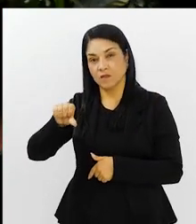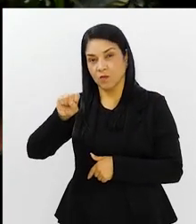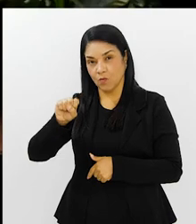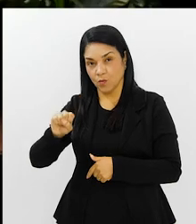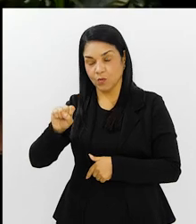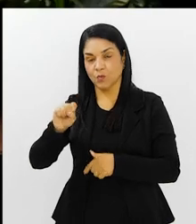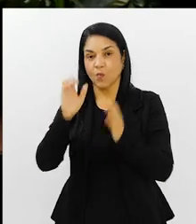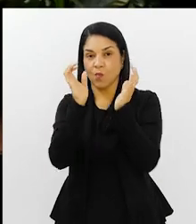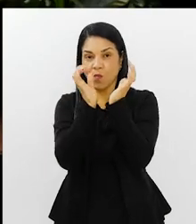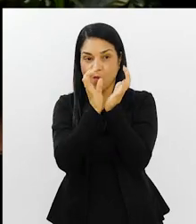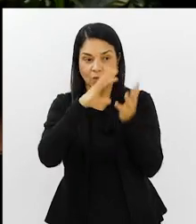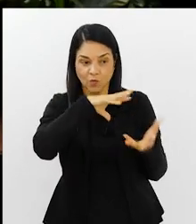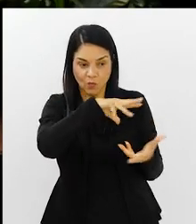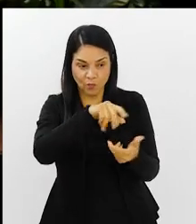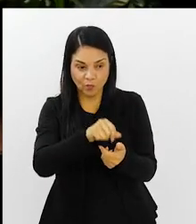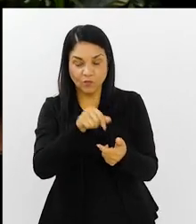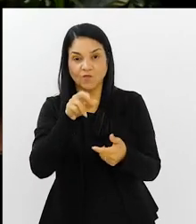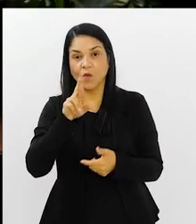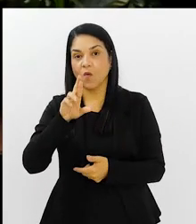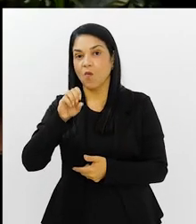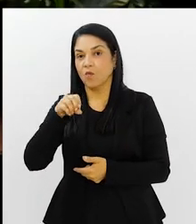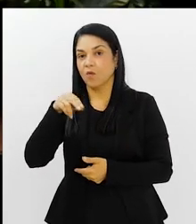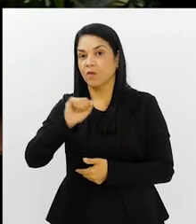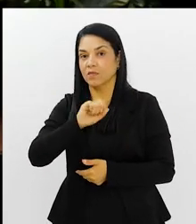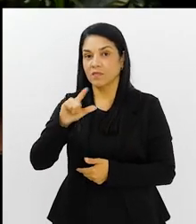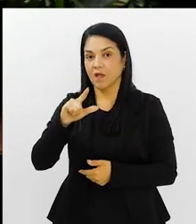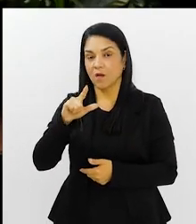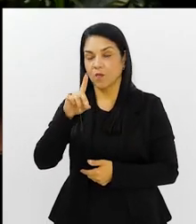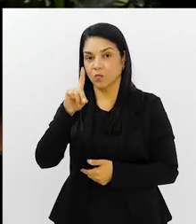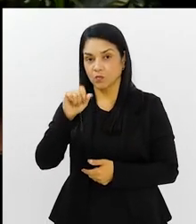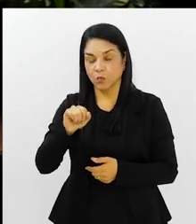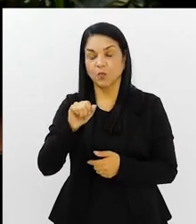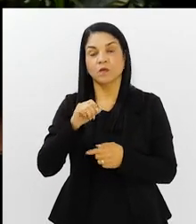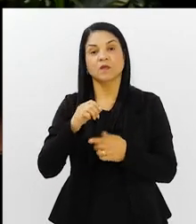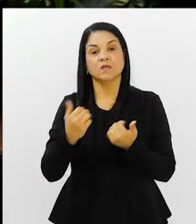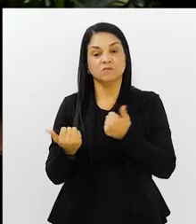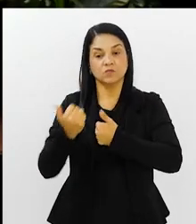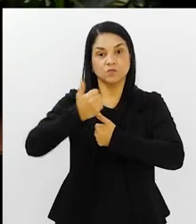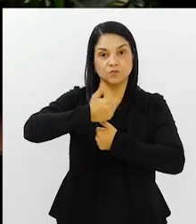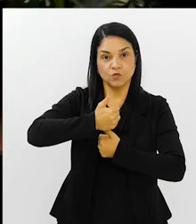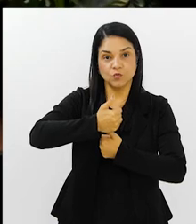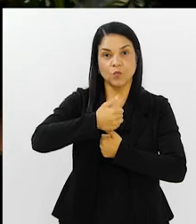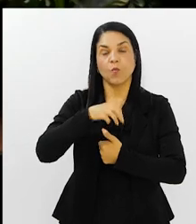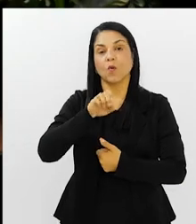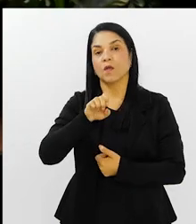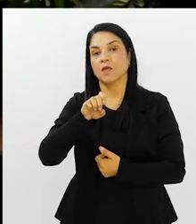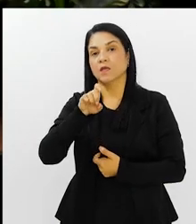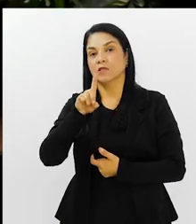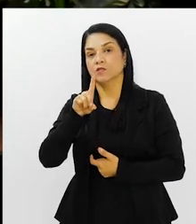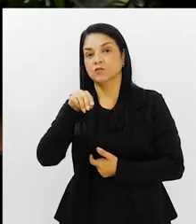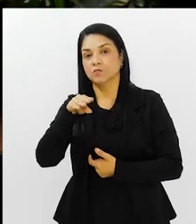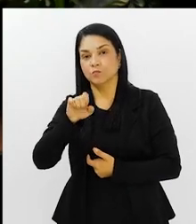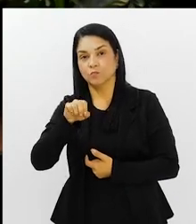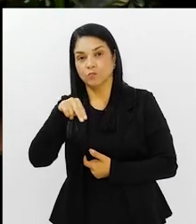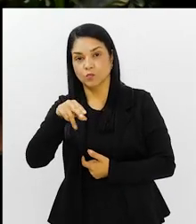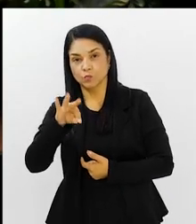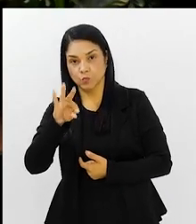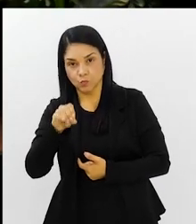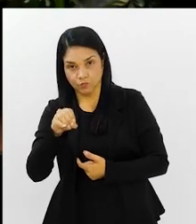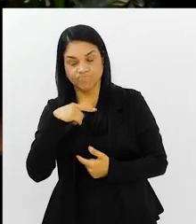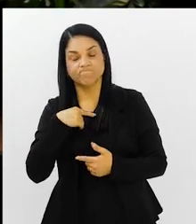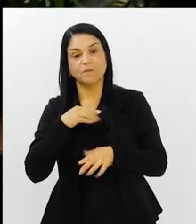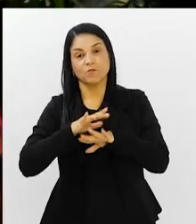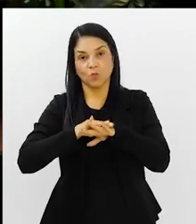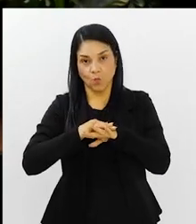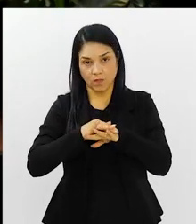Problema do Ronaldo, fenômeno. Edmundo entrou, né? Para substituir o Ronaldo que passou mal. Teve crise de